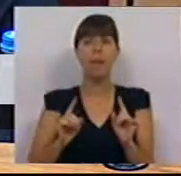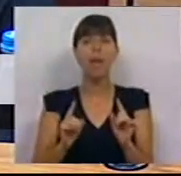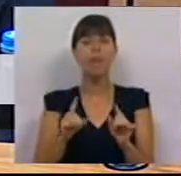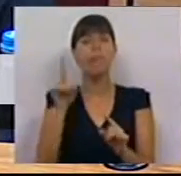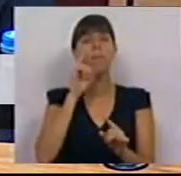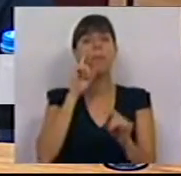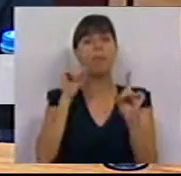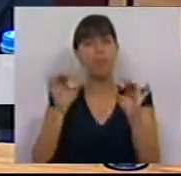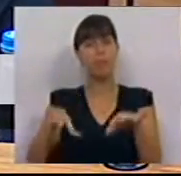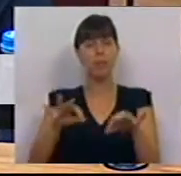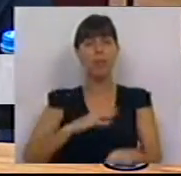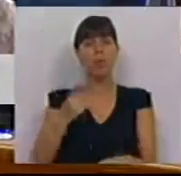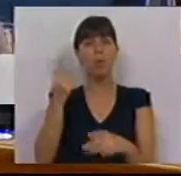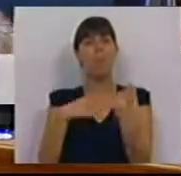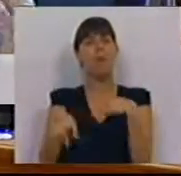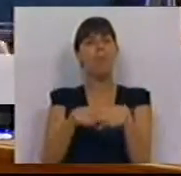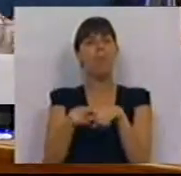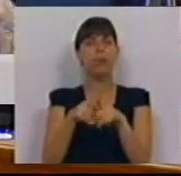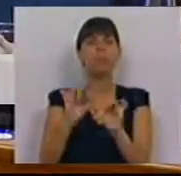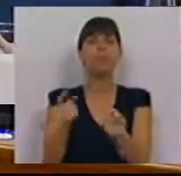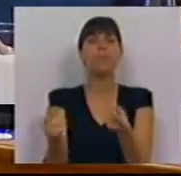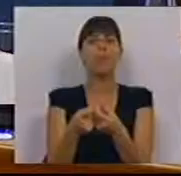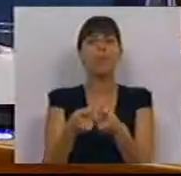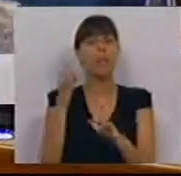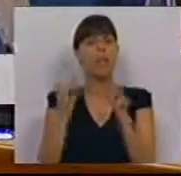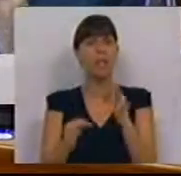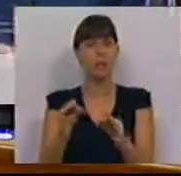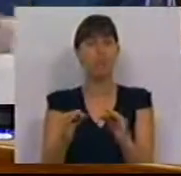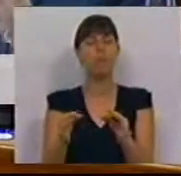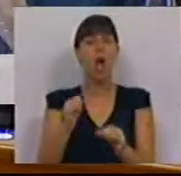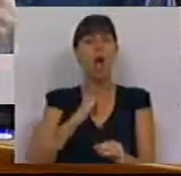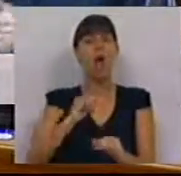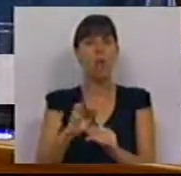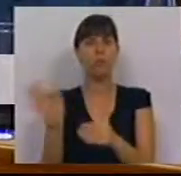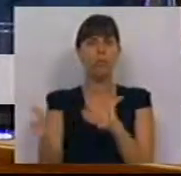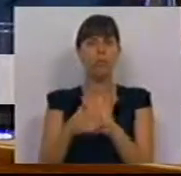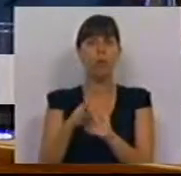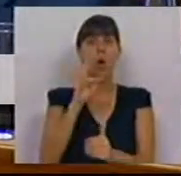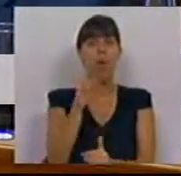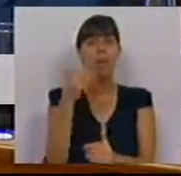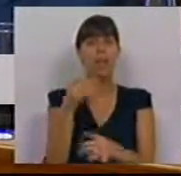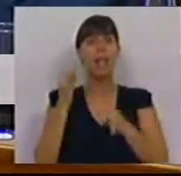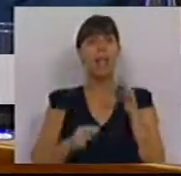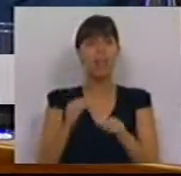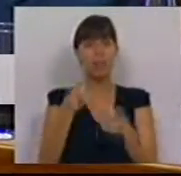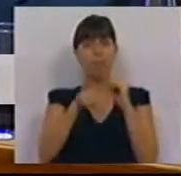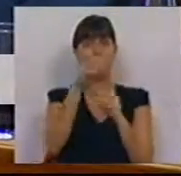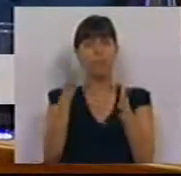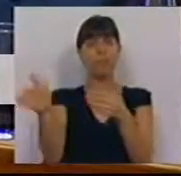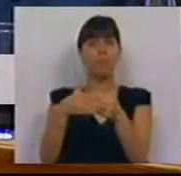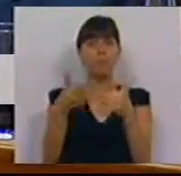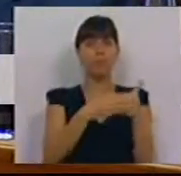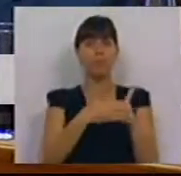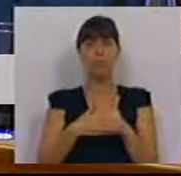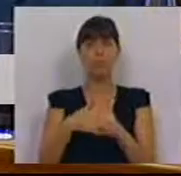defende para terminar seu Presidente uma política de proximidade dos tribunais é contra o encerramento dos 47 tribunais que a vossa presença encerrou